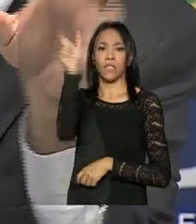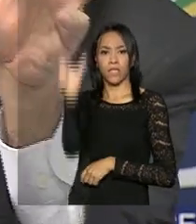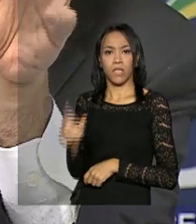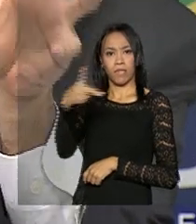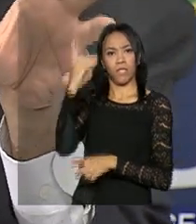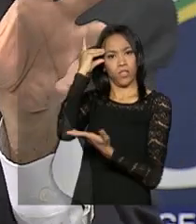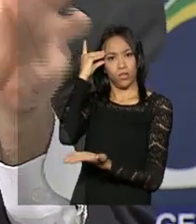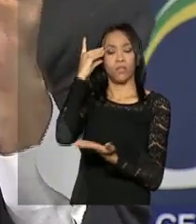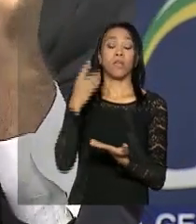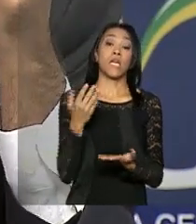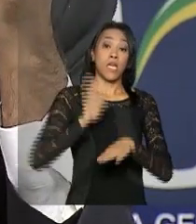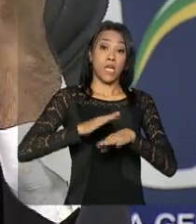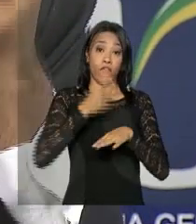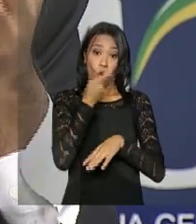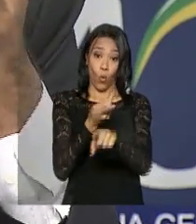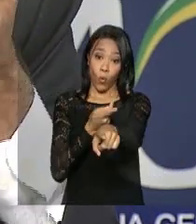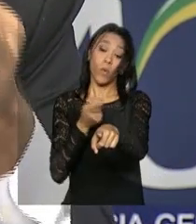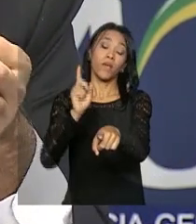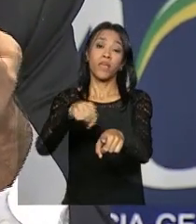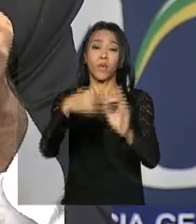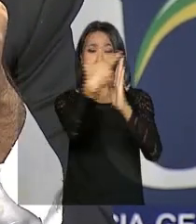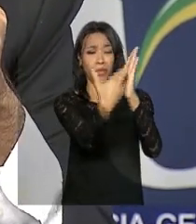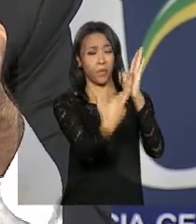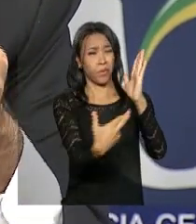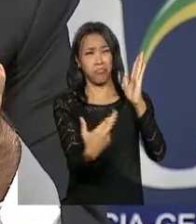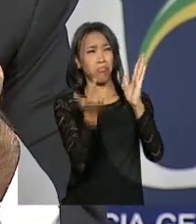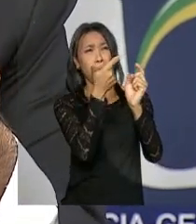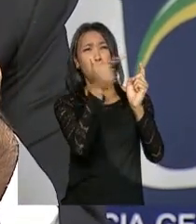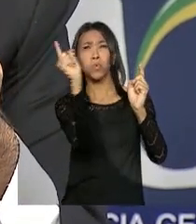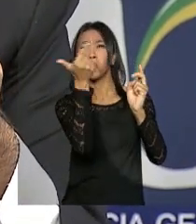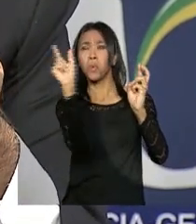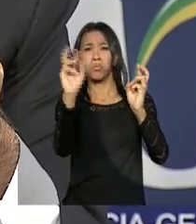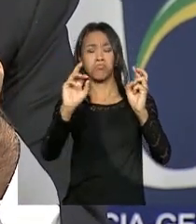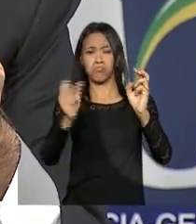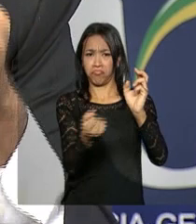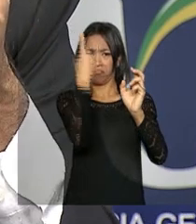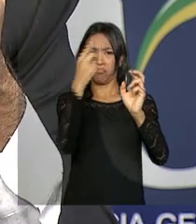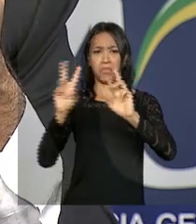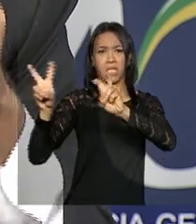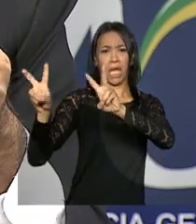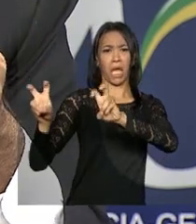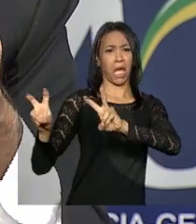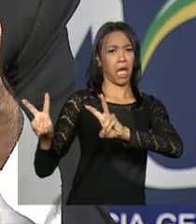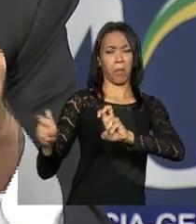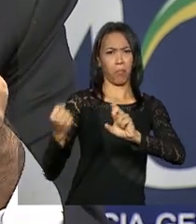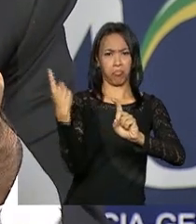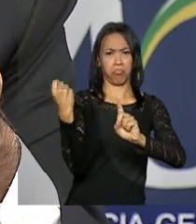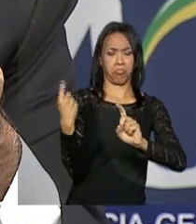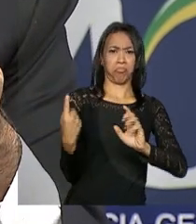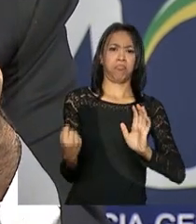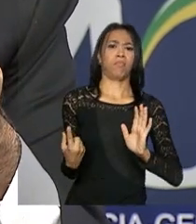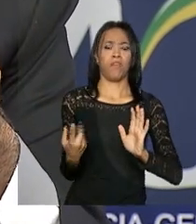disso, segundo ele, o relatório extrapolou o objeto da denúncia, com matérias estranhas à discussão, além de ter citado